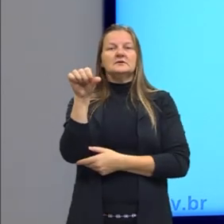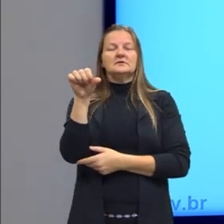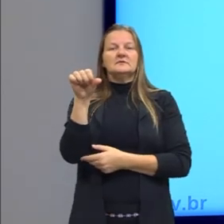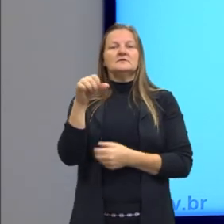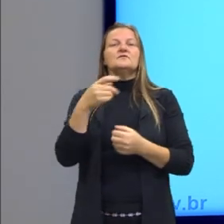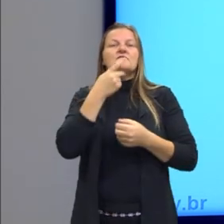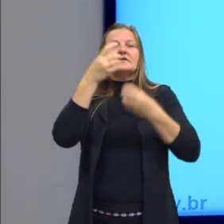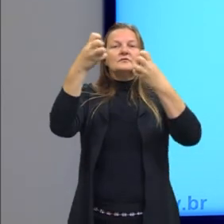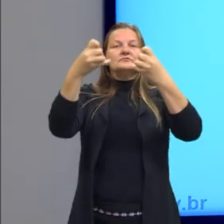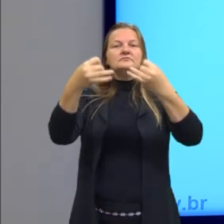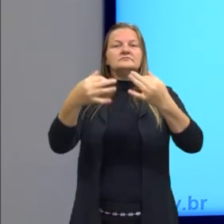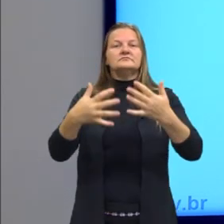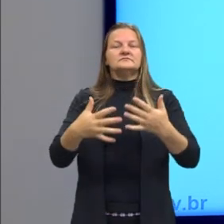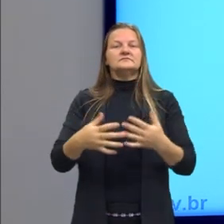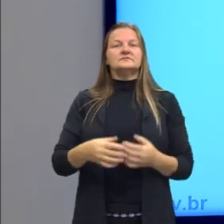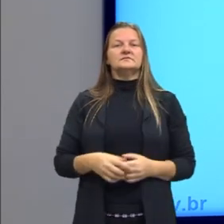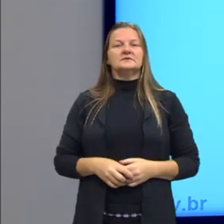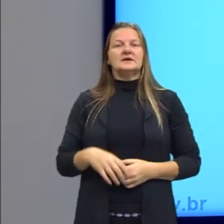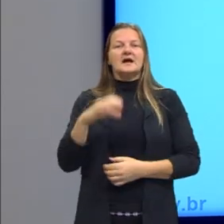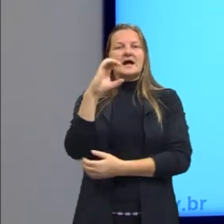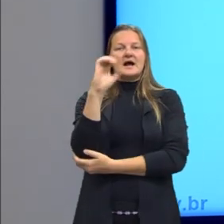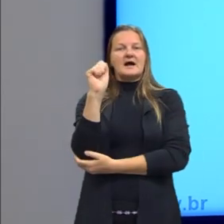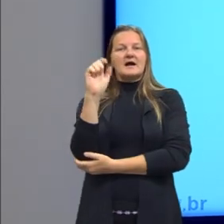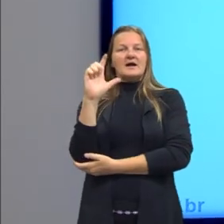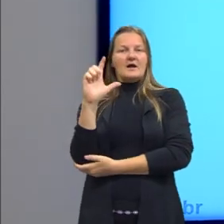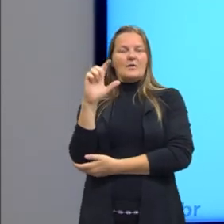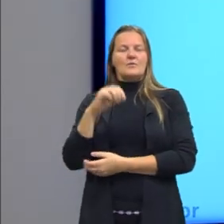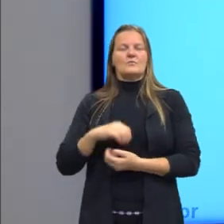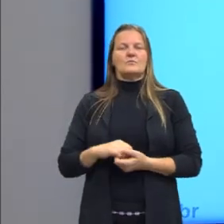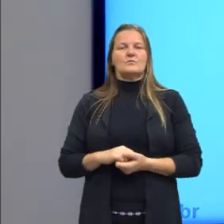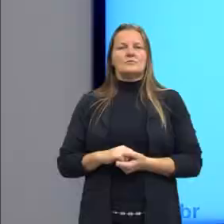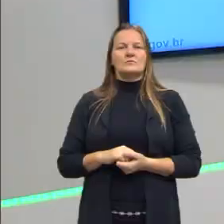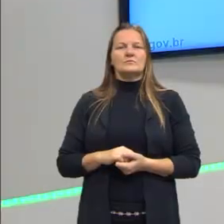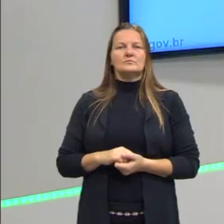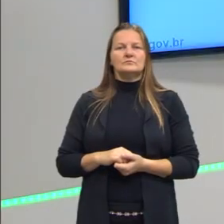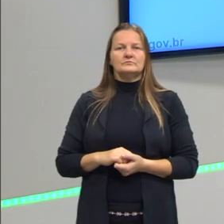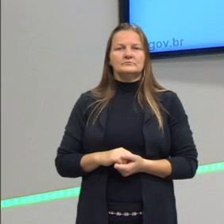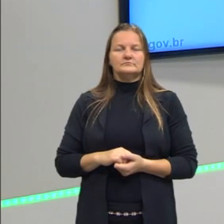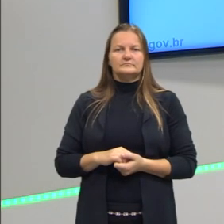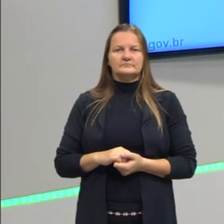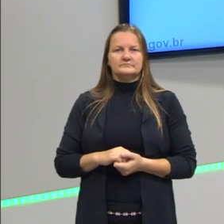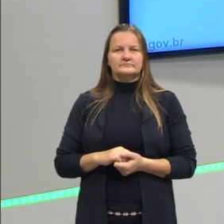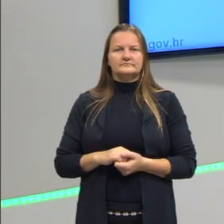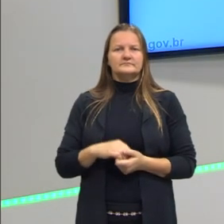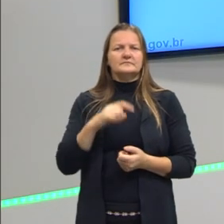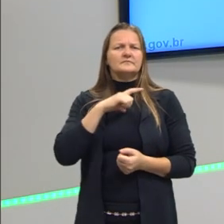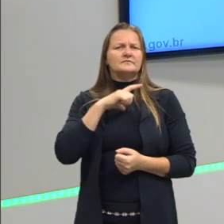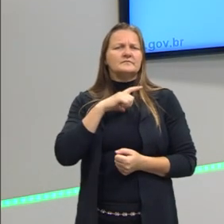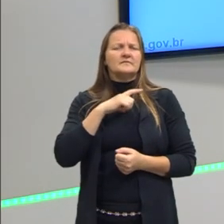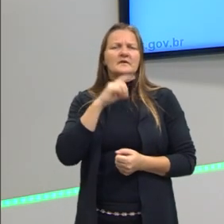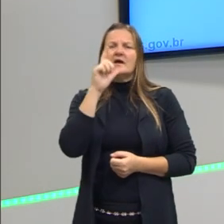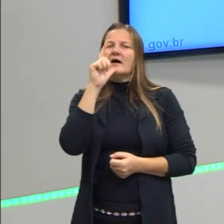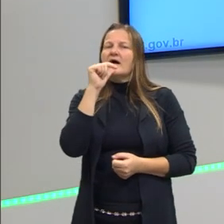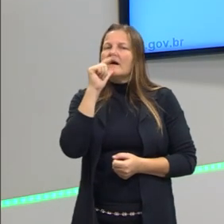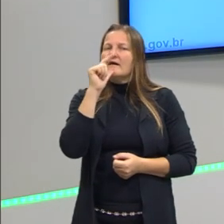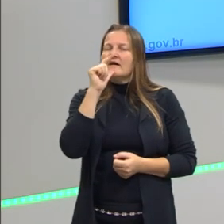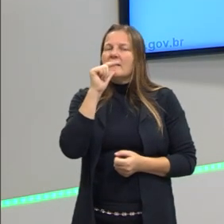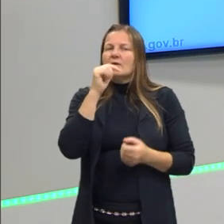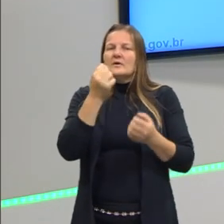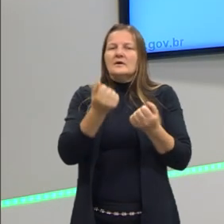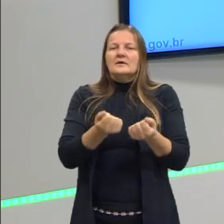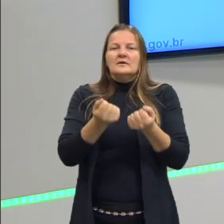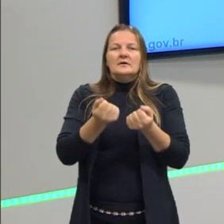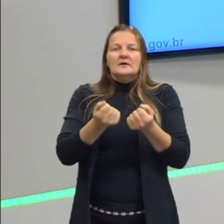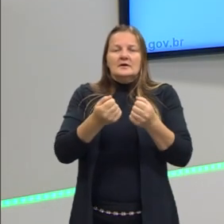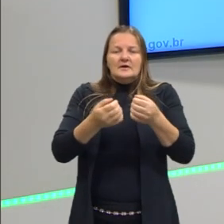diz o seguinte, a cal, que é o óxido de cálcio, cuja suspensão em água é muito usada como